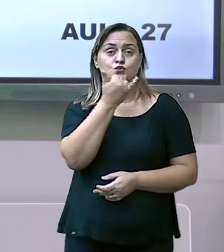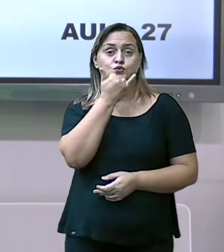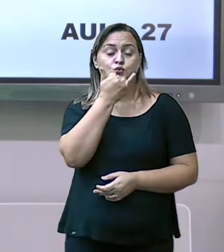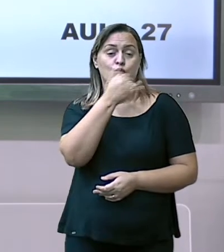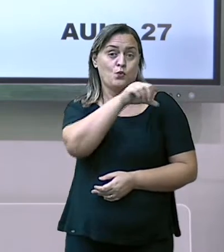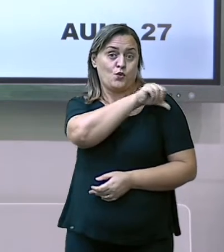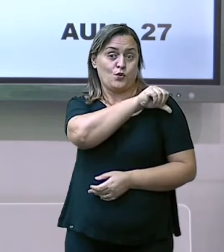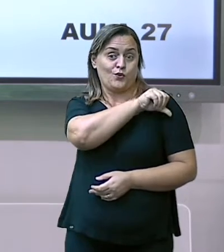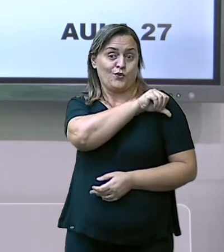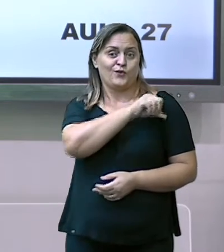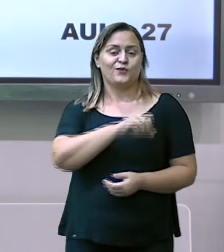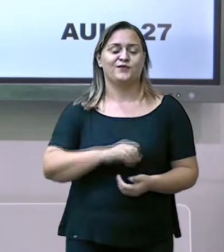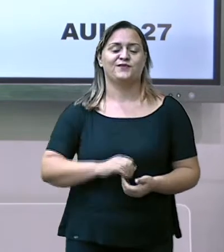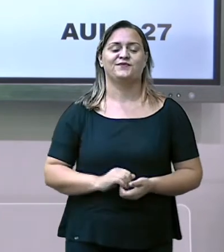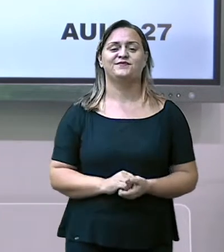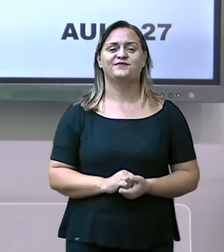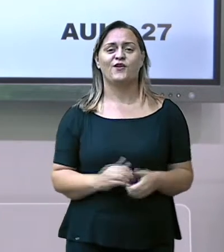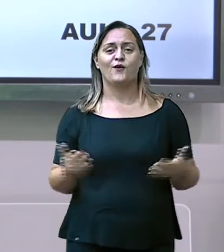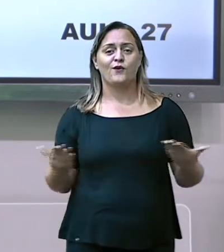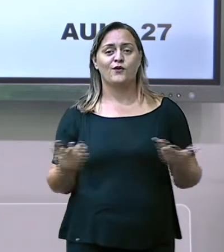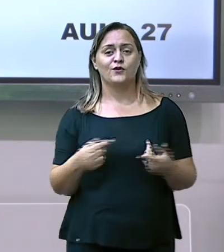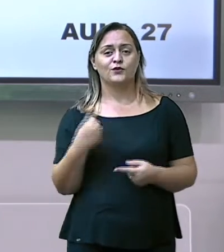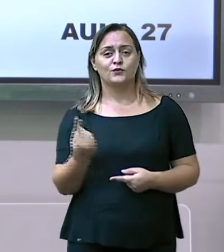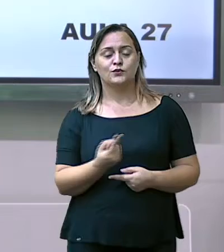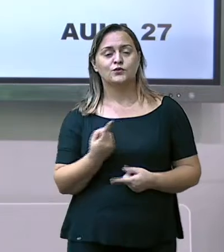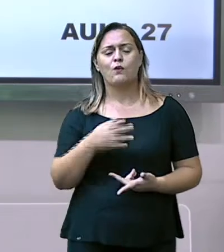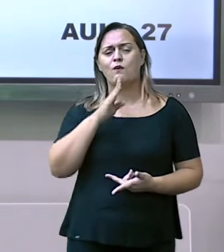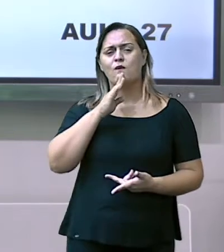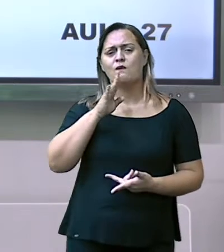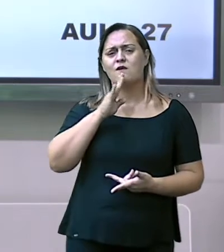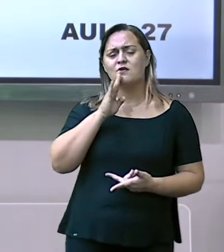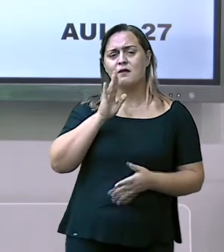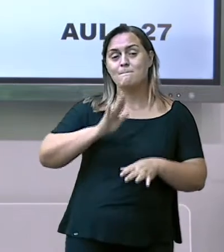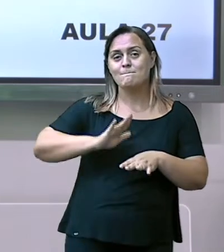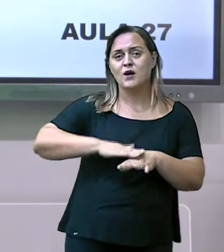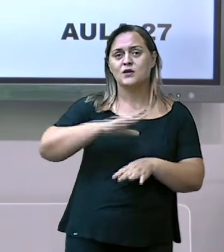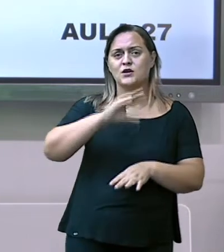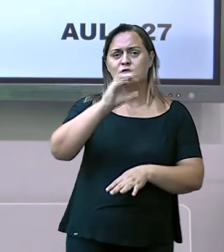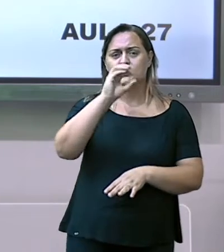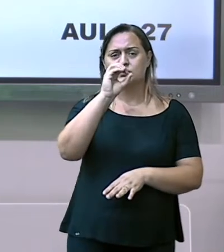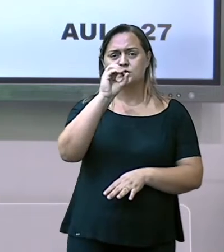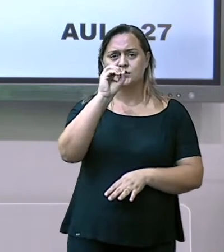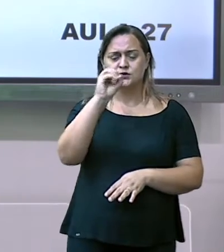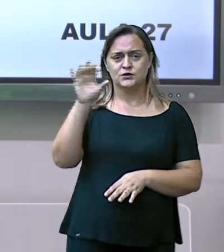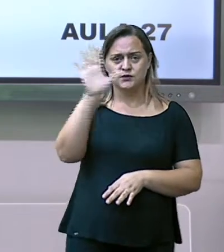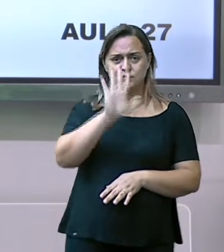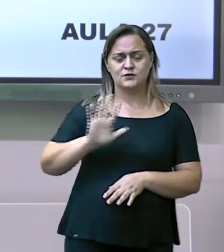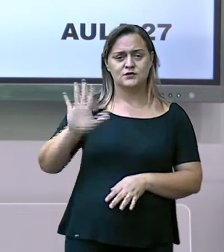conhecendo um pouco mais da Oceania. Hoje nós vamos falar